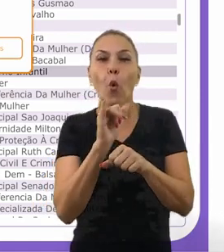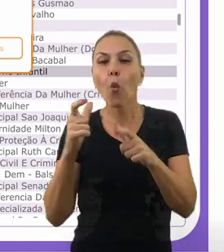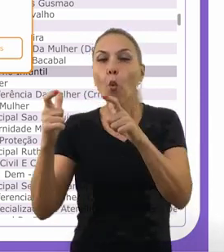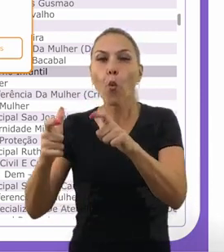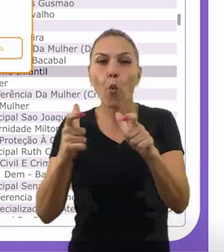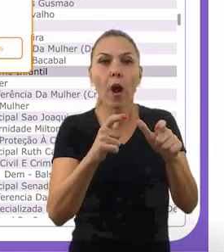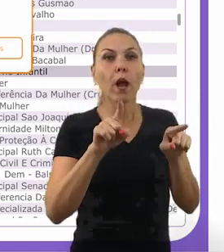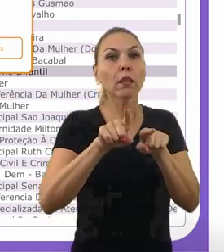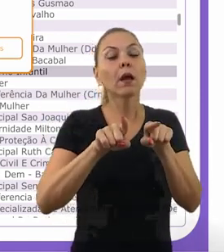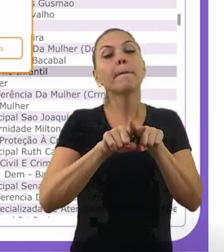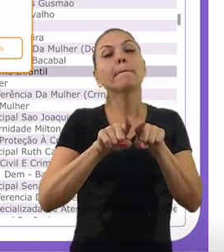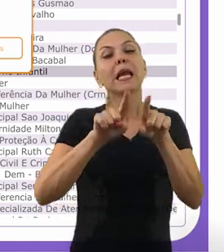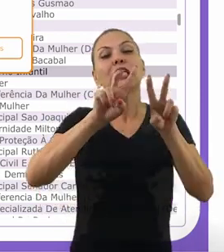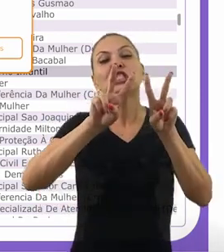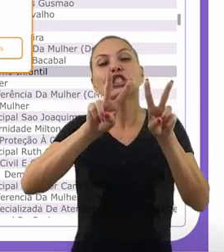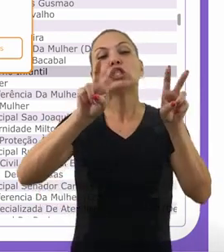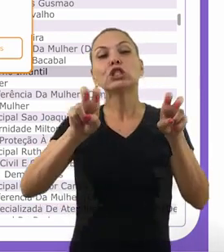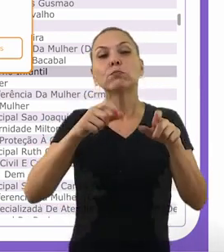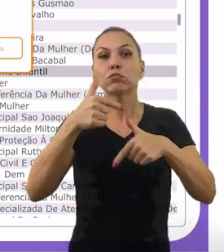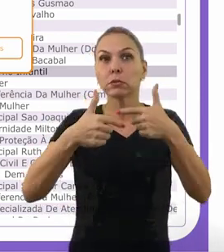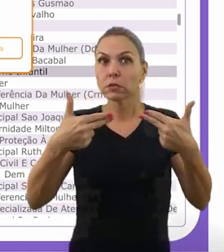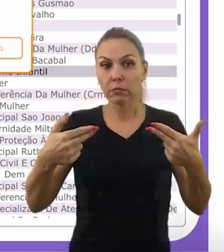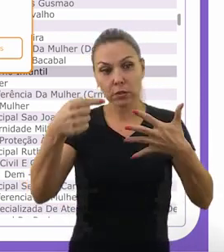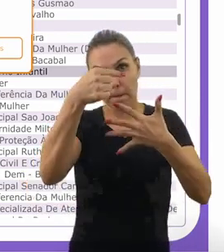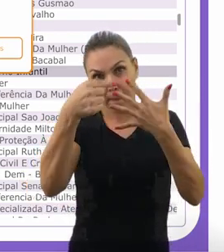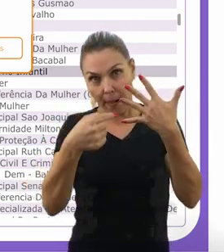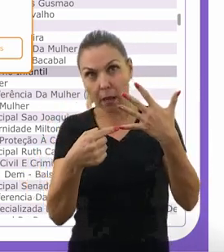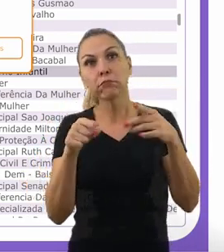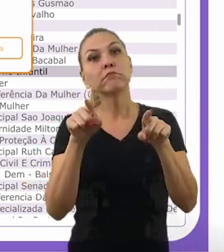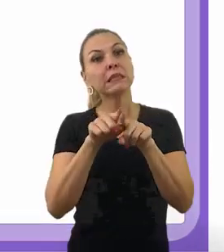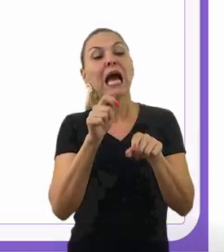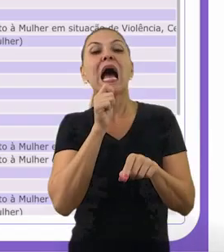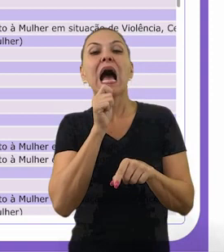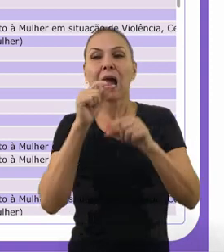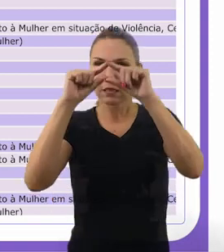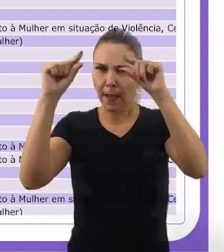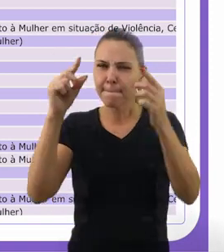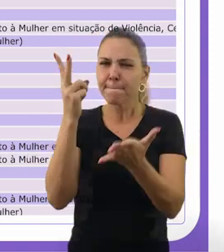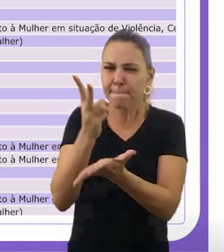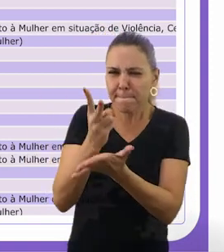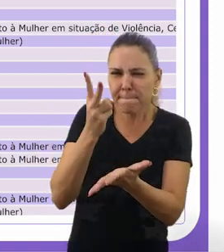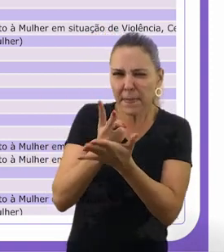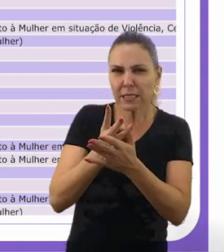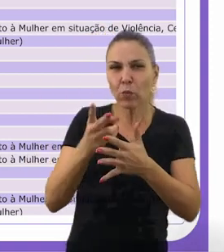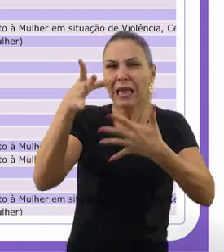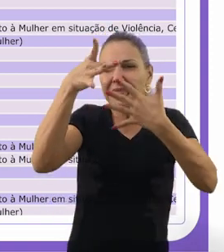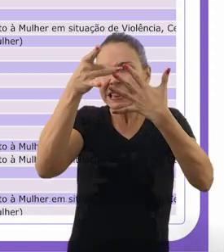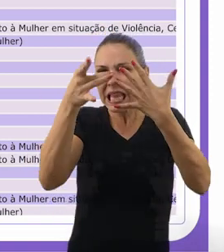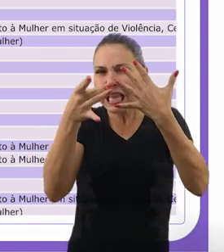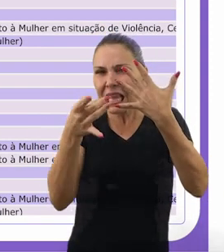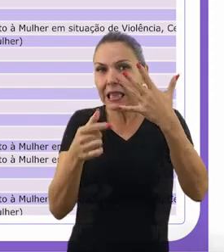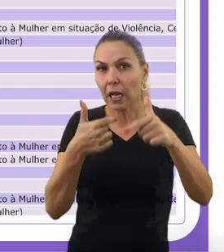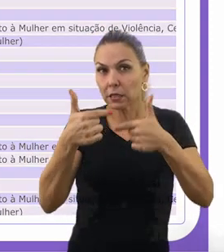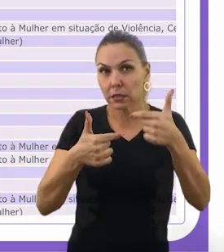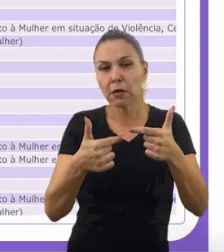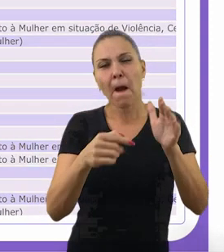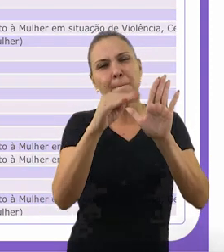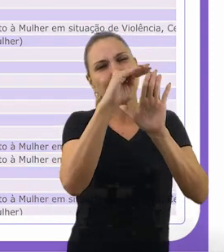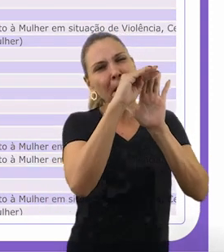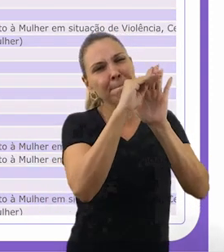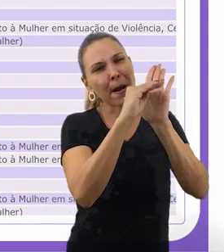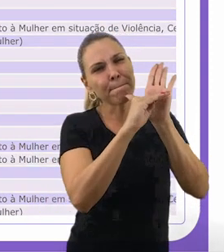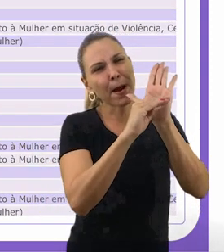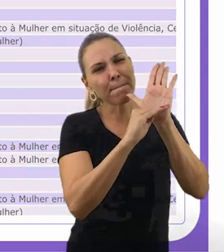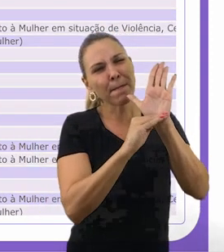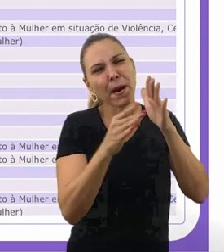e tipo de serviço. Ainda na Análise de Redes e Serviços, clicando em Detalhamento de Serviços, uma lista detalhada de